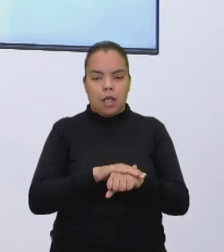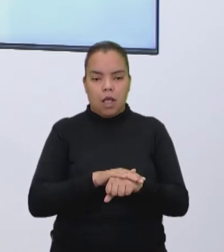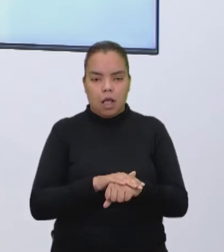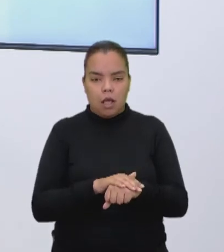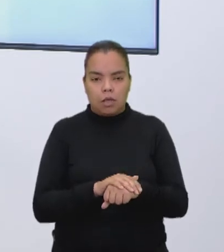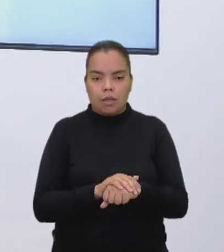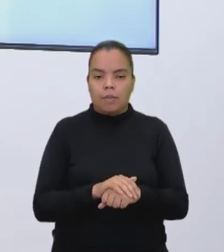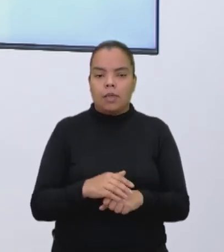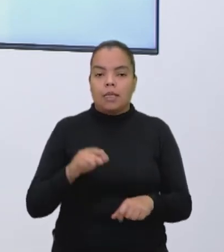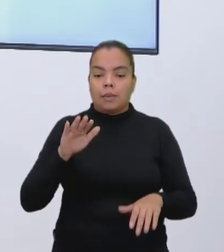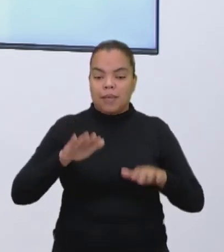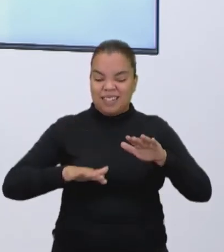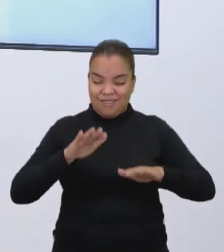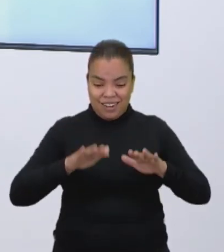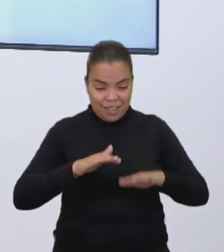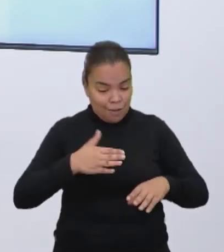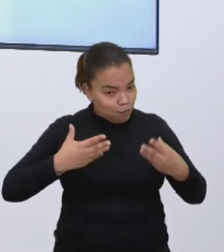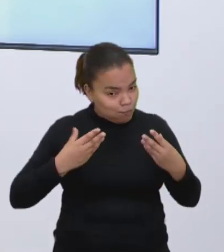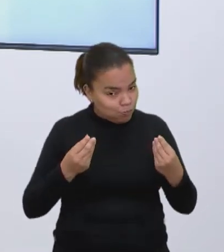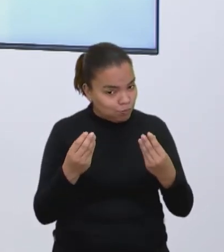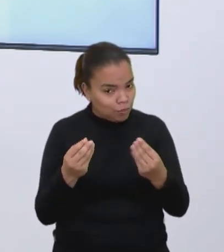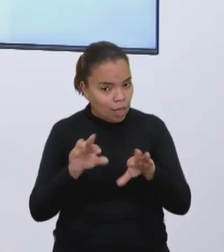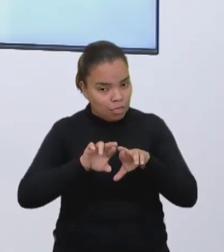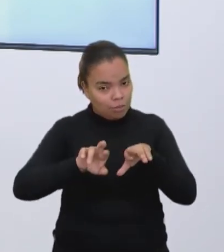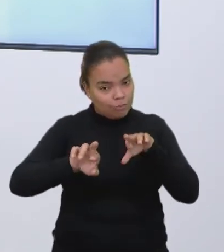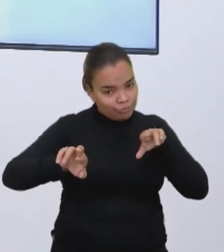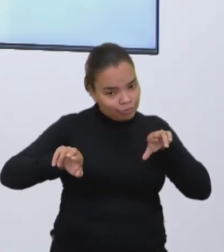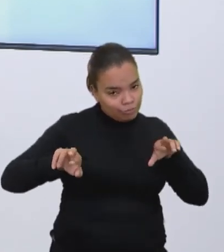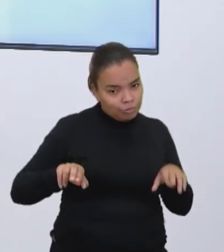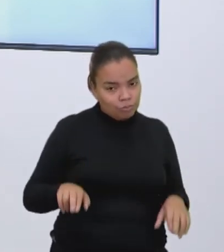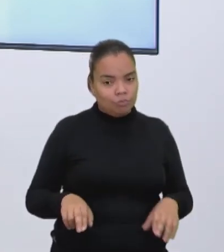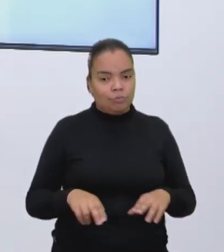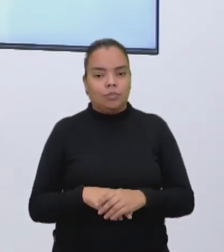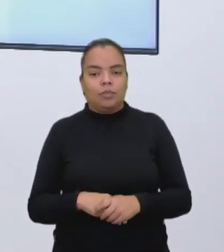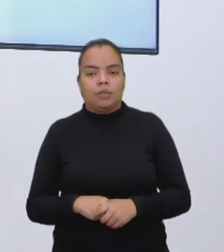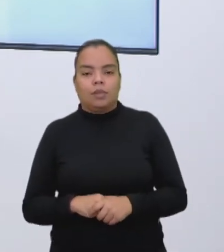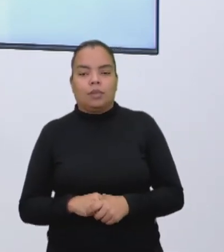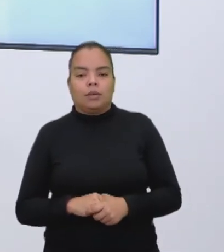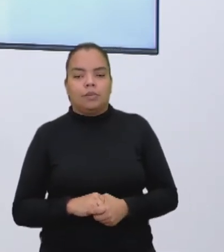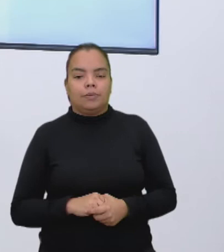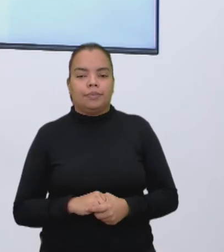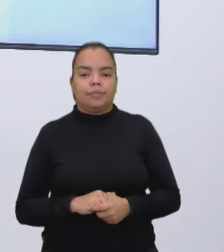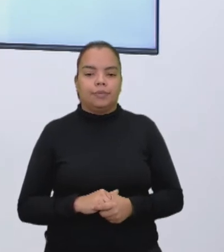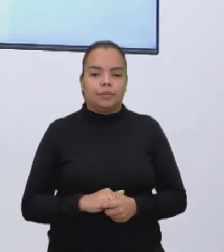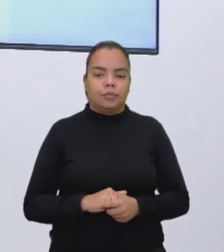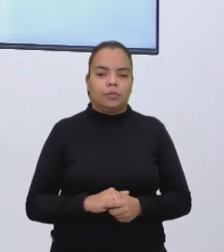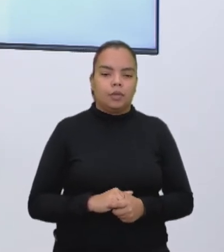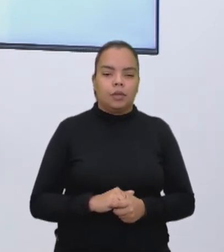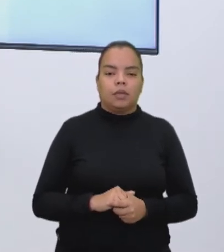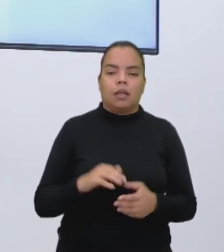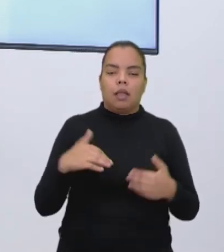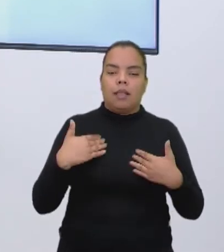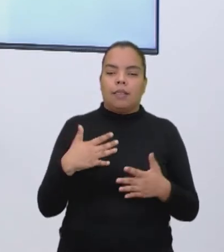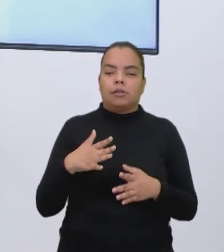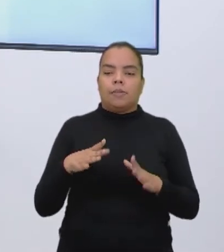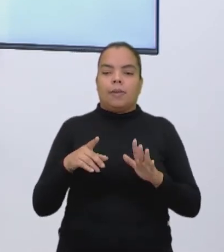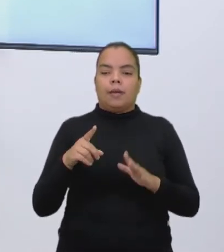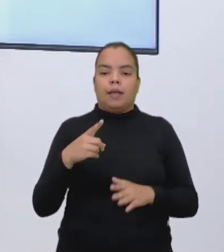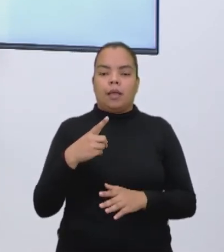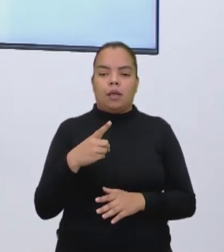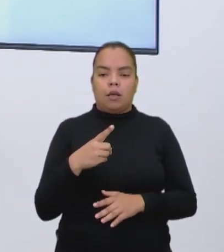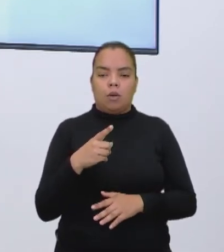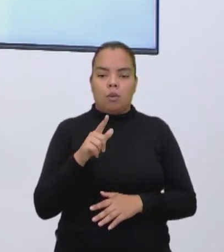mundo de variáveis, né, professor? A receita menos a despesa vai ter a taxa de lucro. Vai ter o lucro aí.